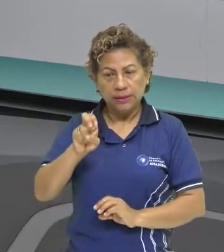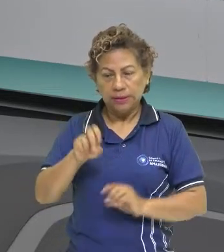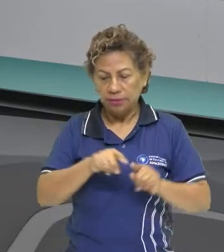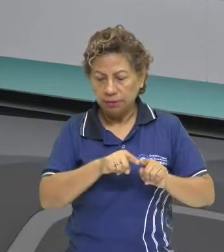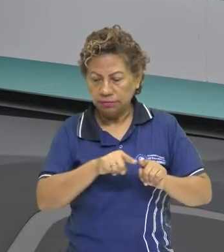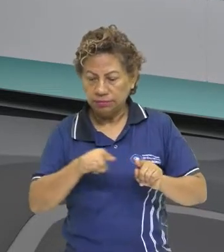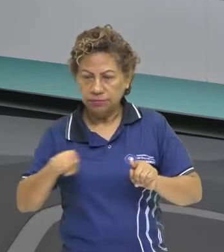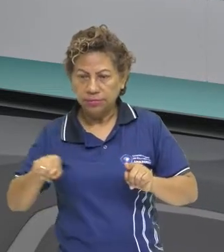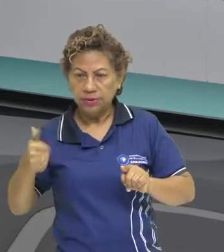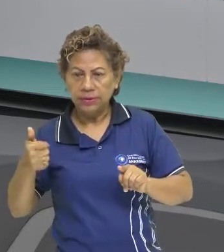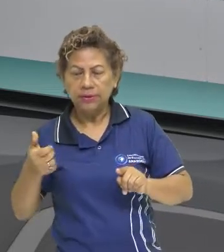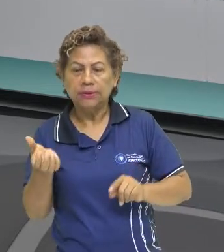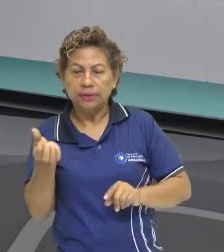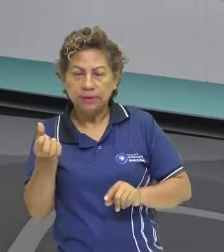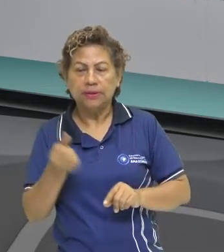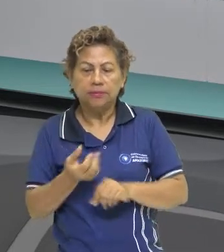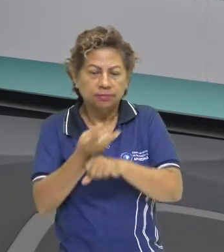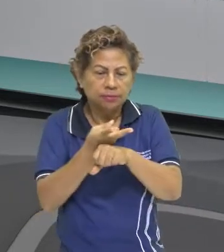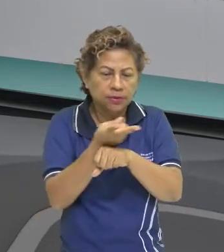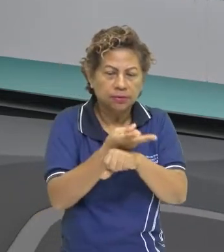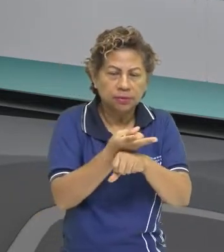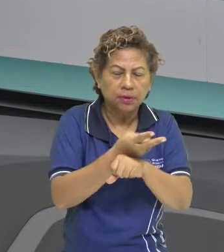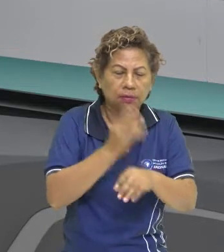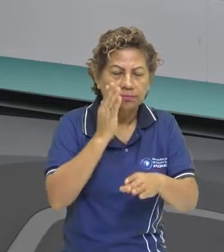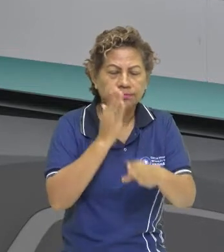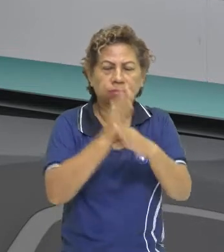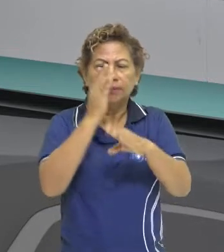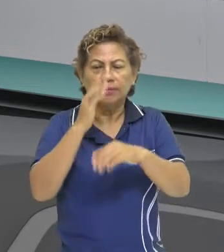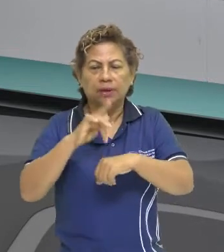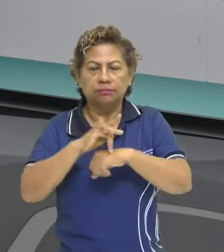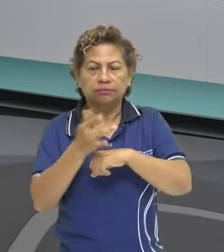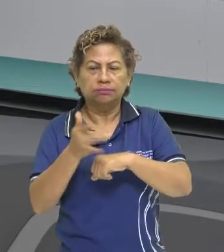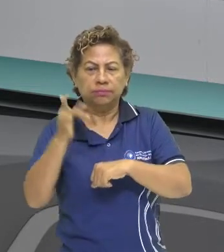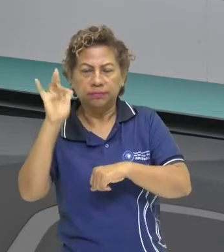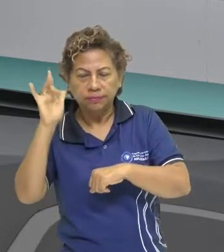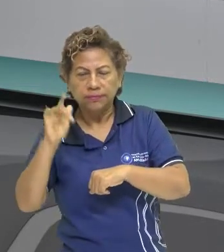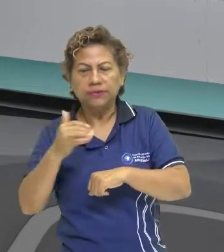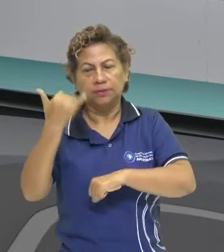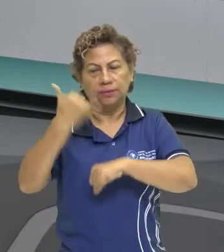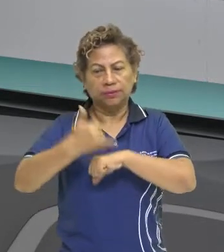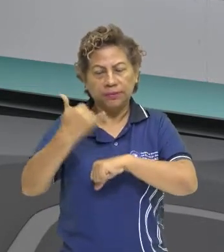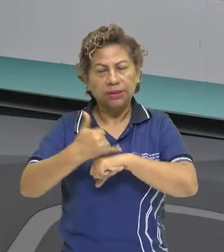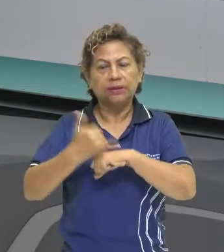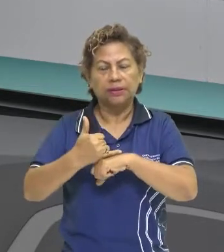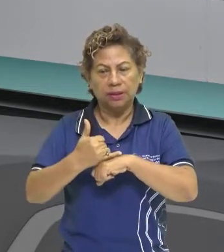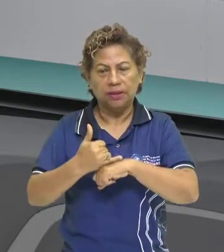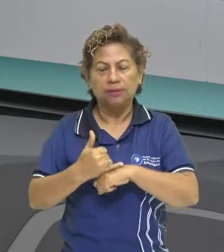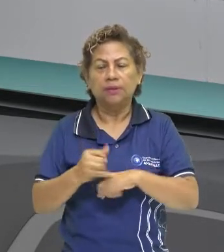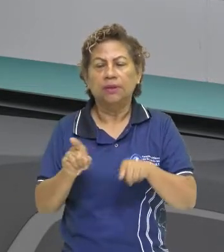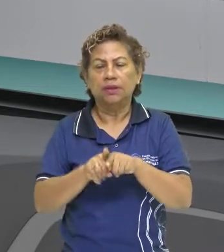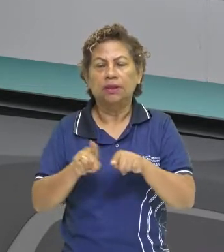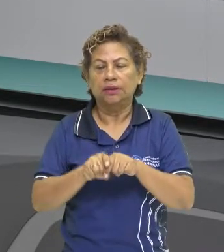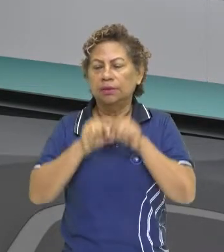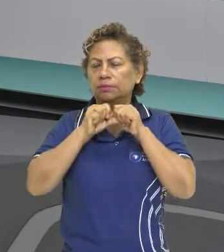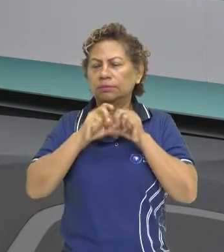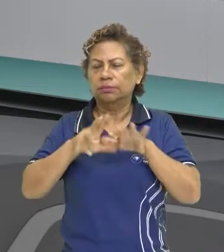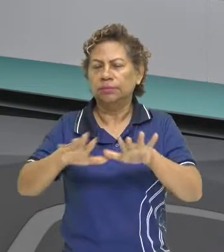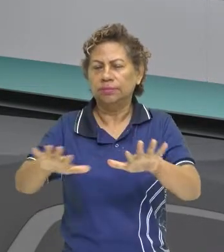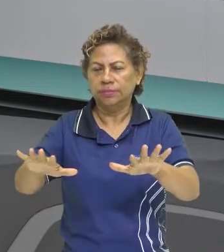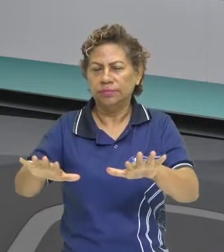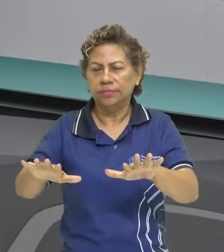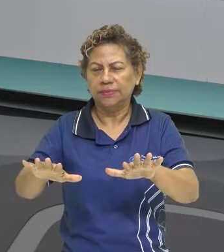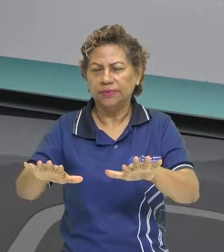terras, em busca de metais preciosos e em busca de expandir a fé cristã. Muito bem.